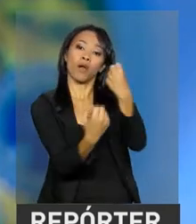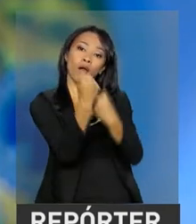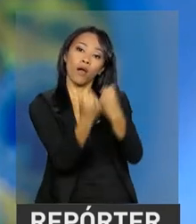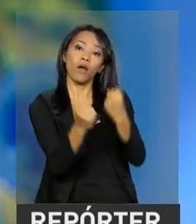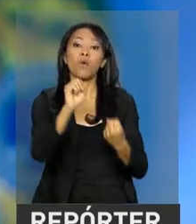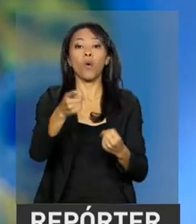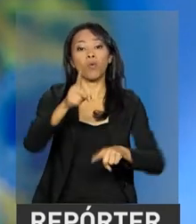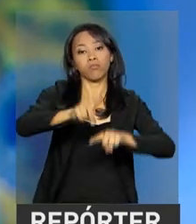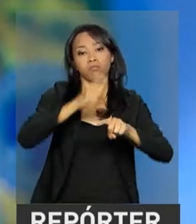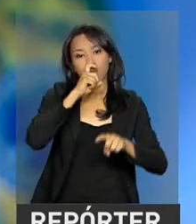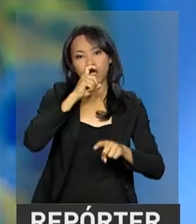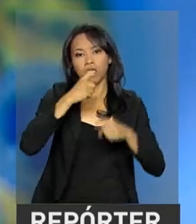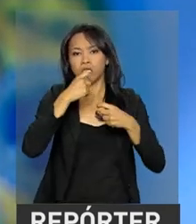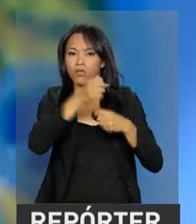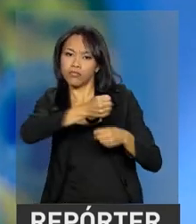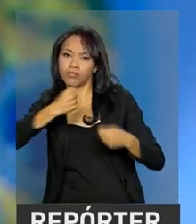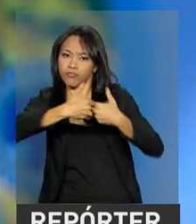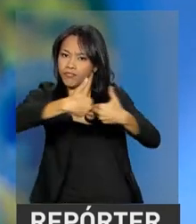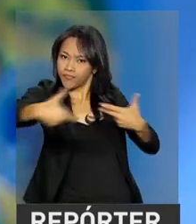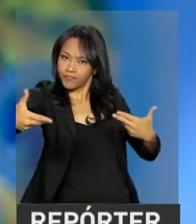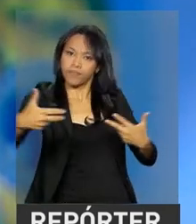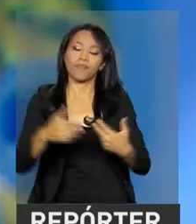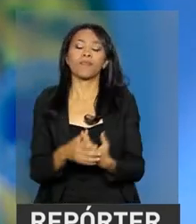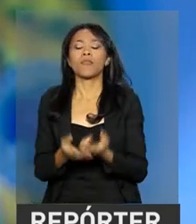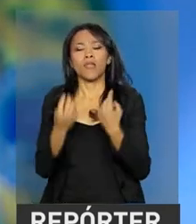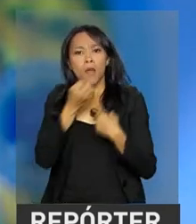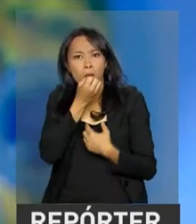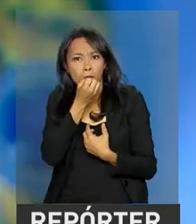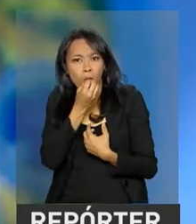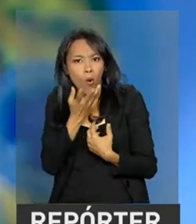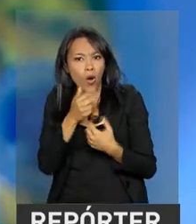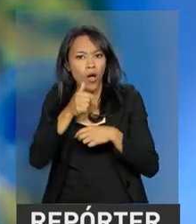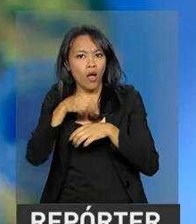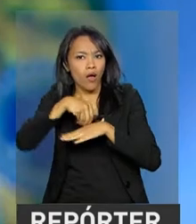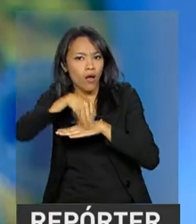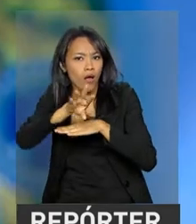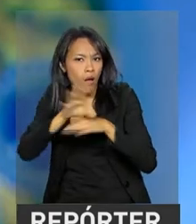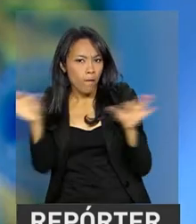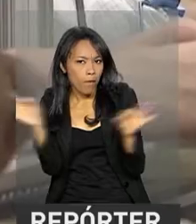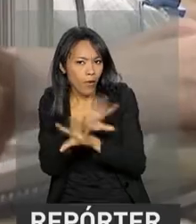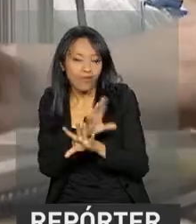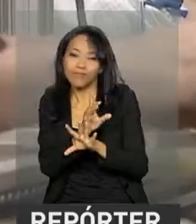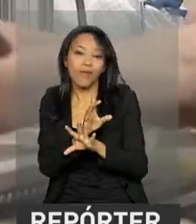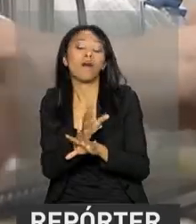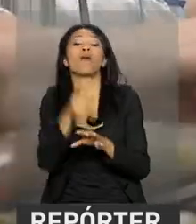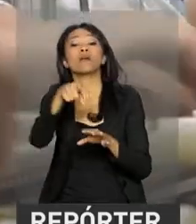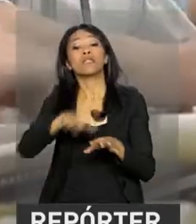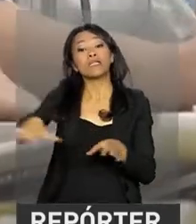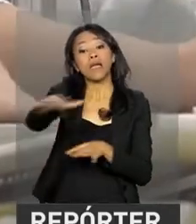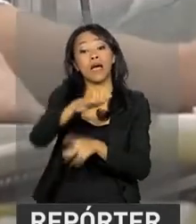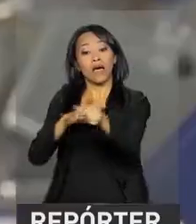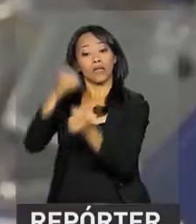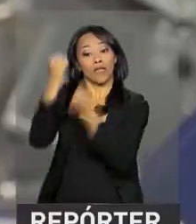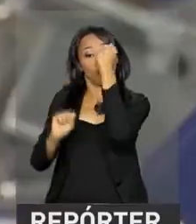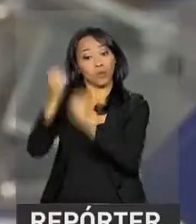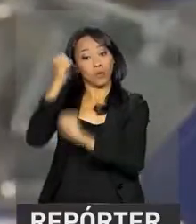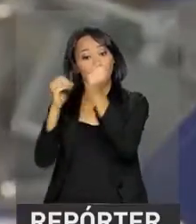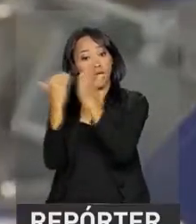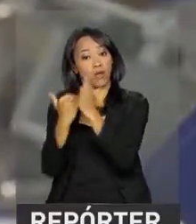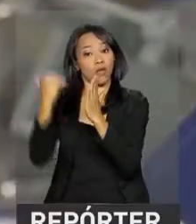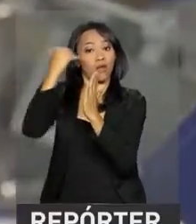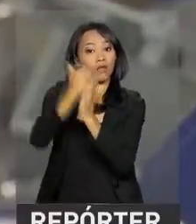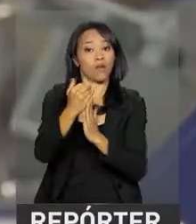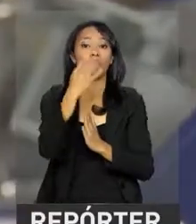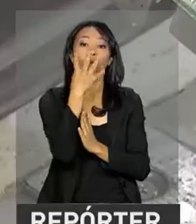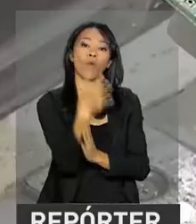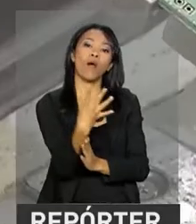por exemplo. Mas as boas notícias não param por aí. A produção industrial avançou e cresceu 4%